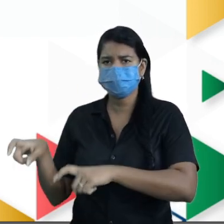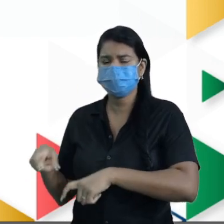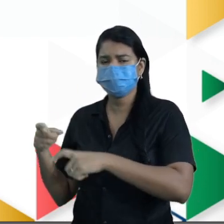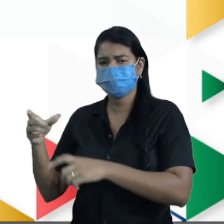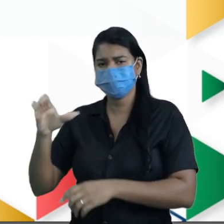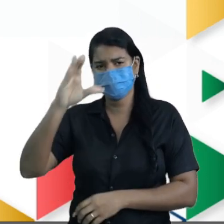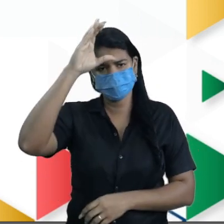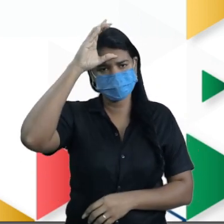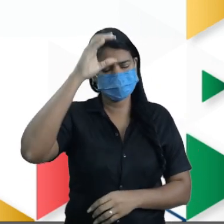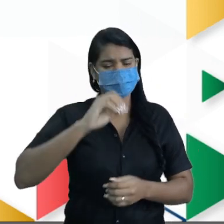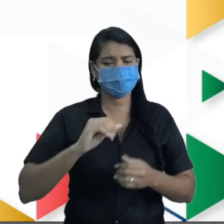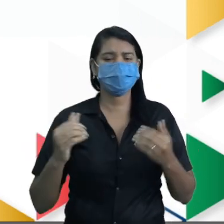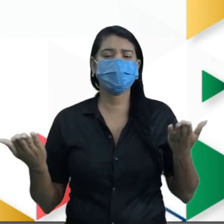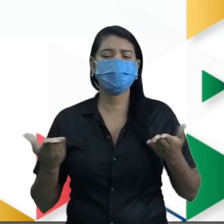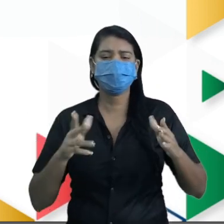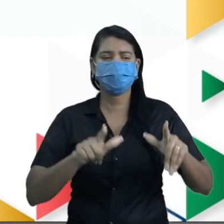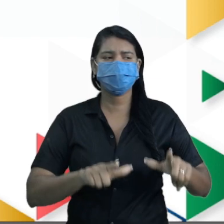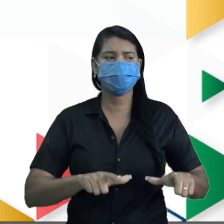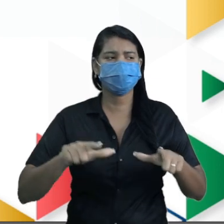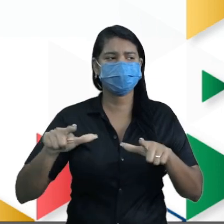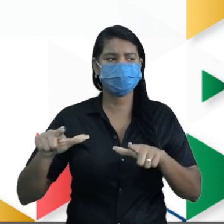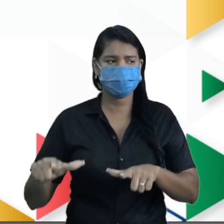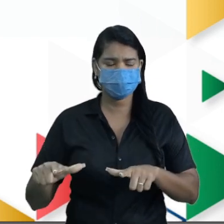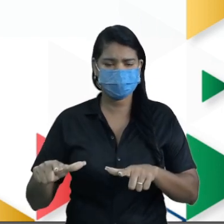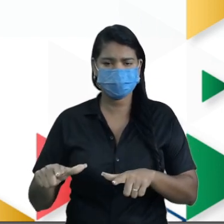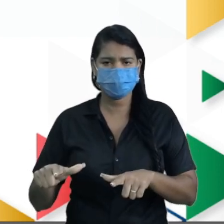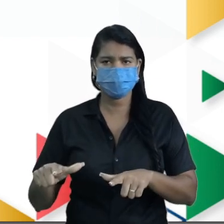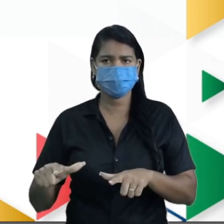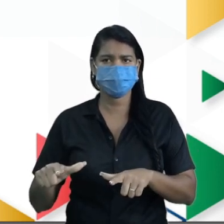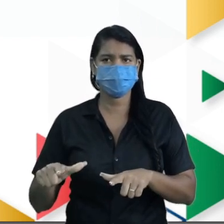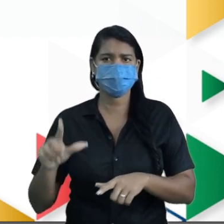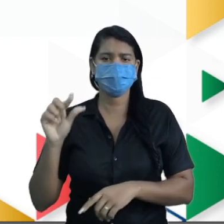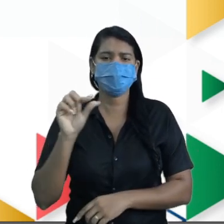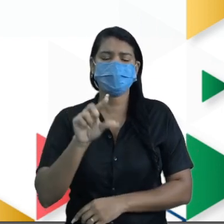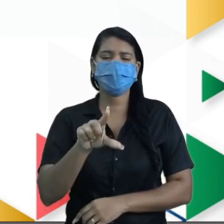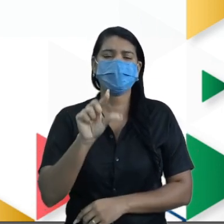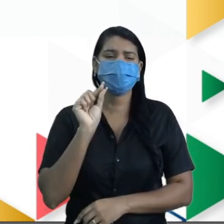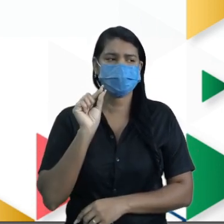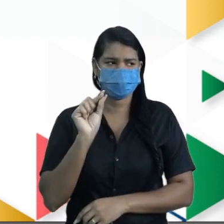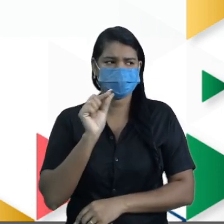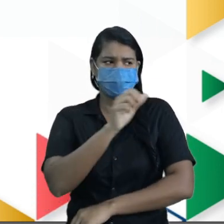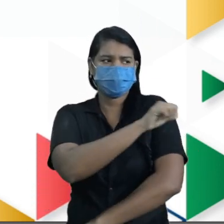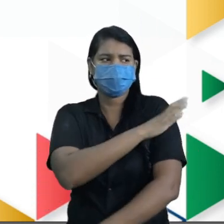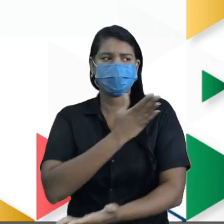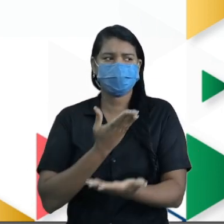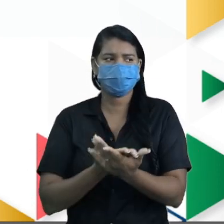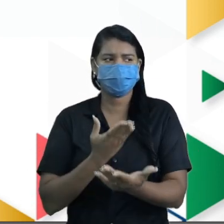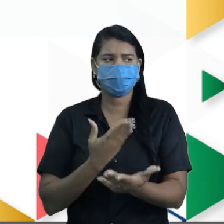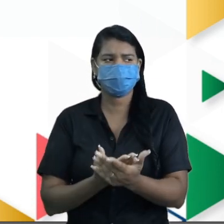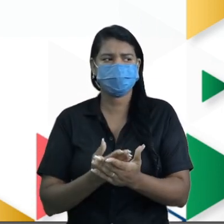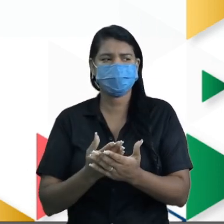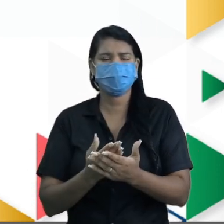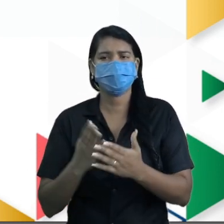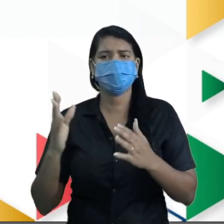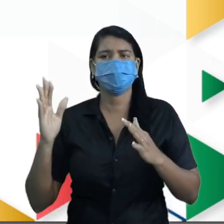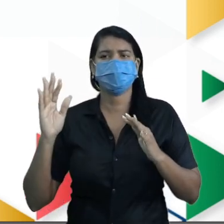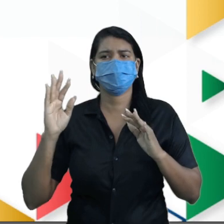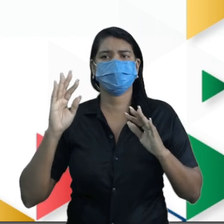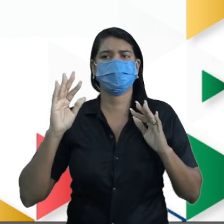tio. Qual dos locais foi o menos escolhido pelos alunos para passar as férias?